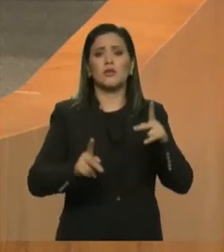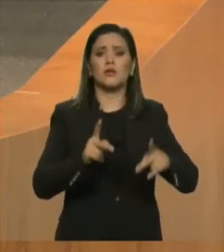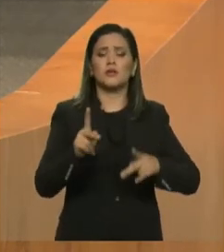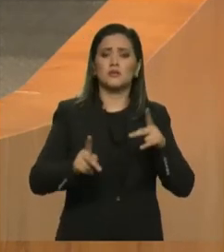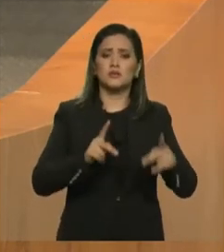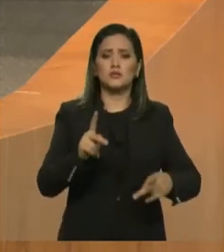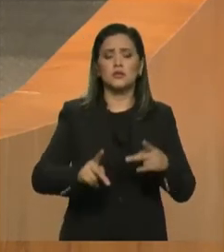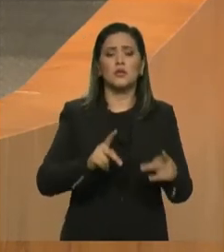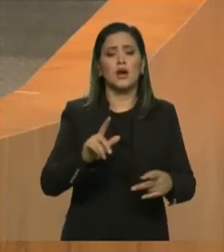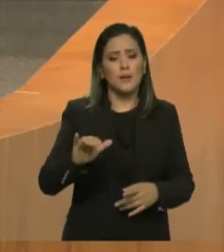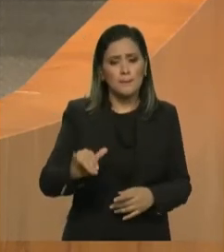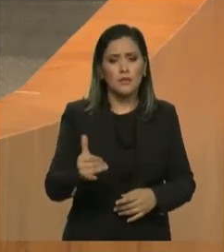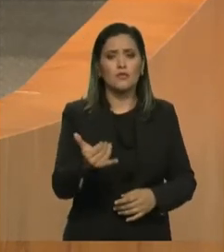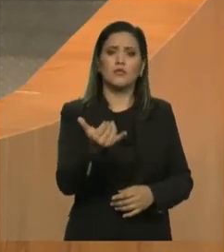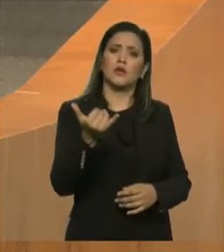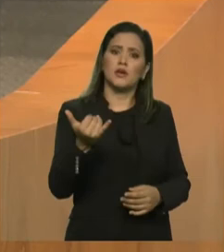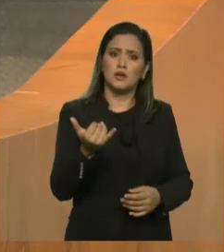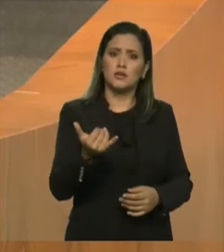momento de pandemia,